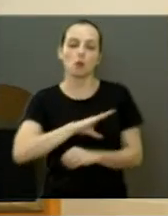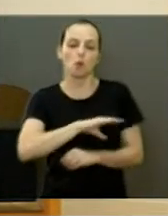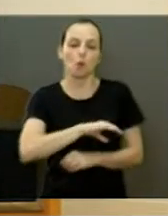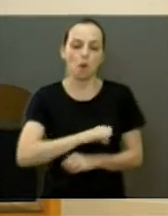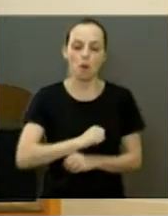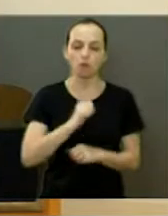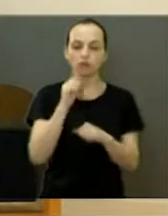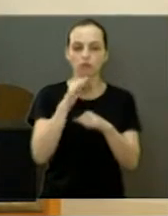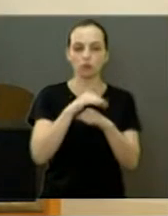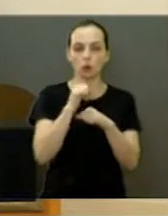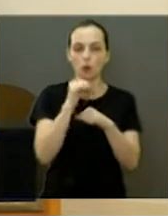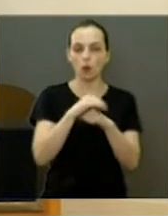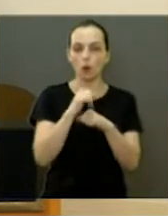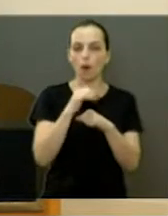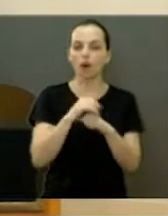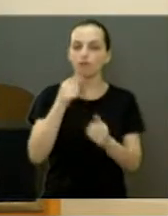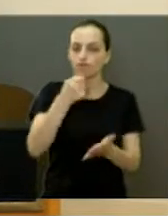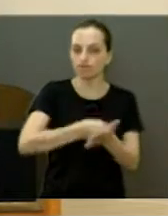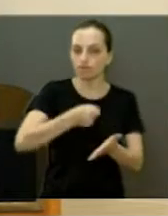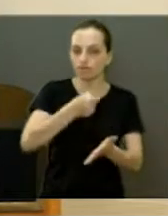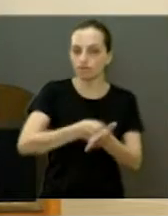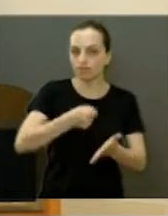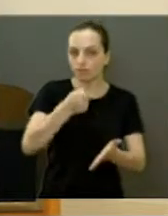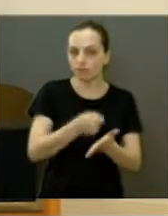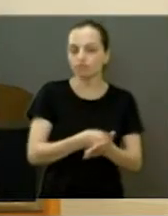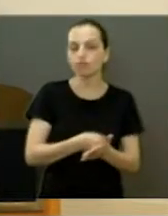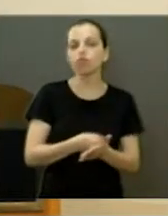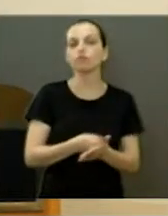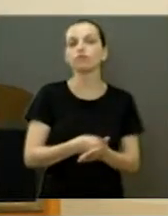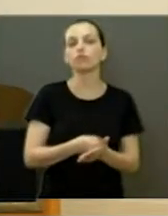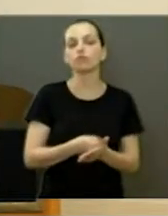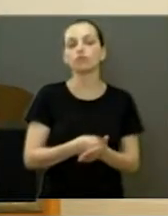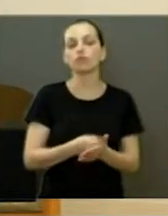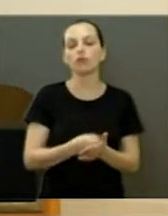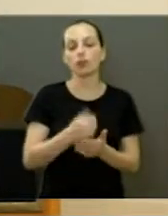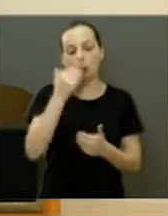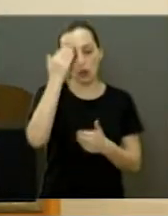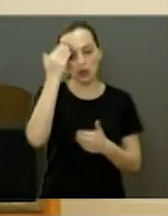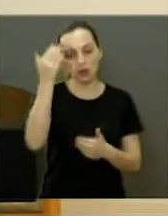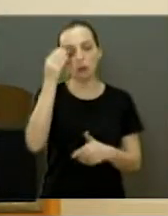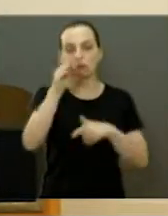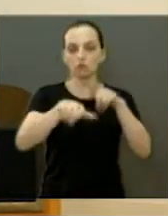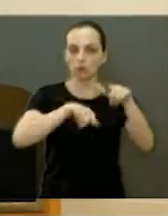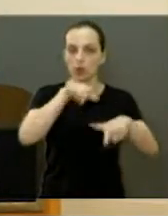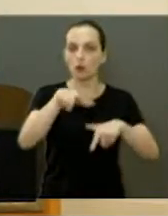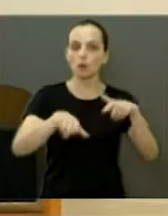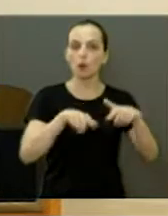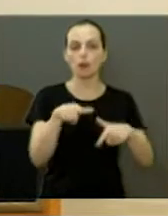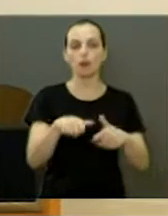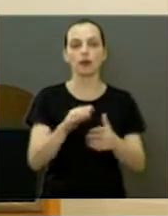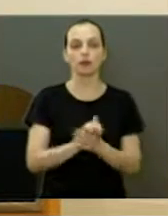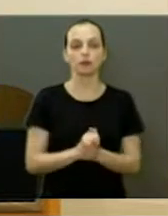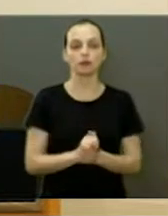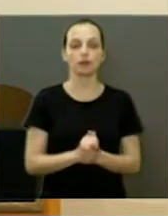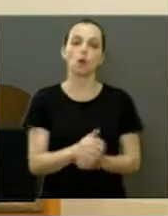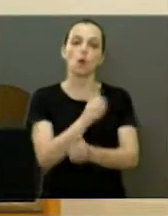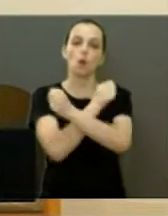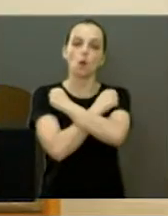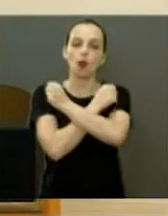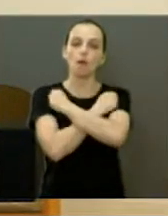e os nossos agradecimentos pelo que você tem feito. Também mandar um abraço para Ernestinho,